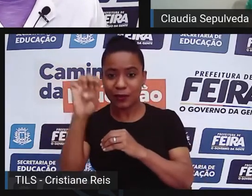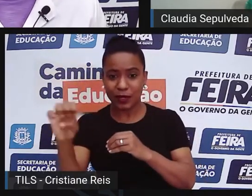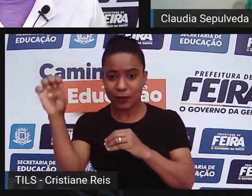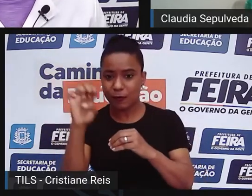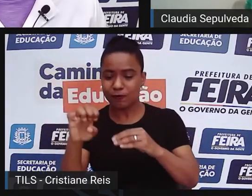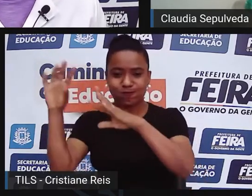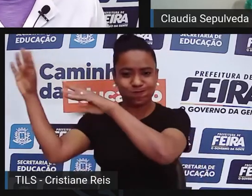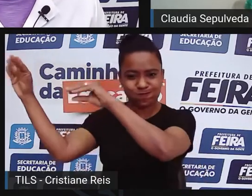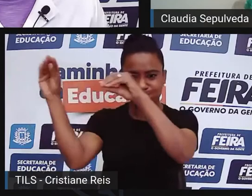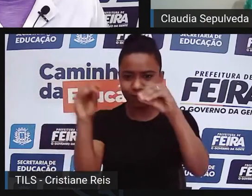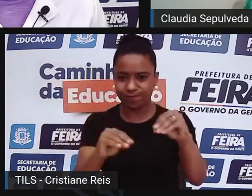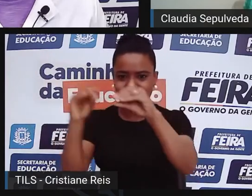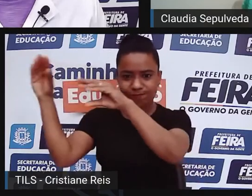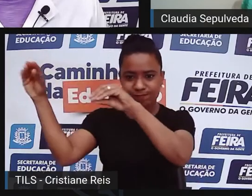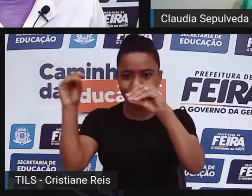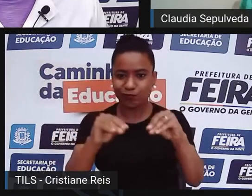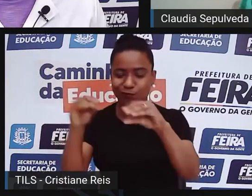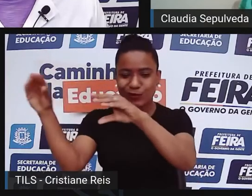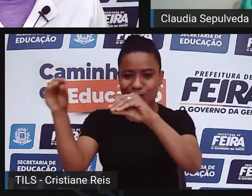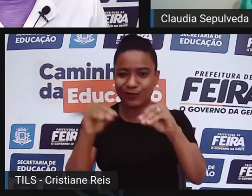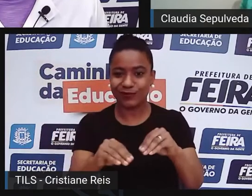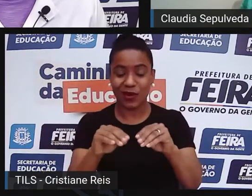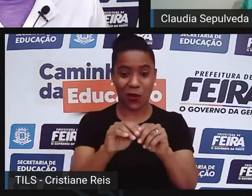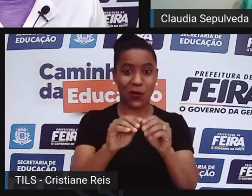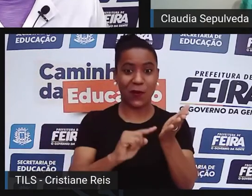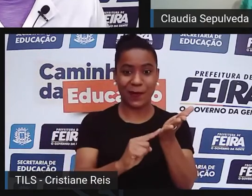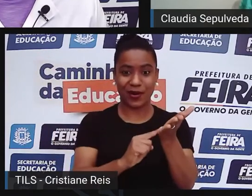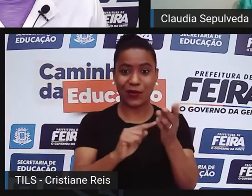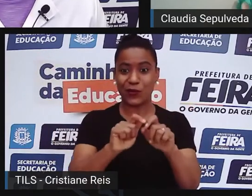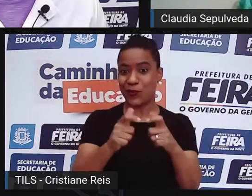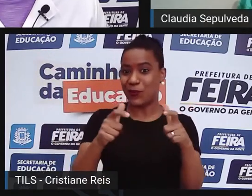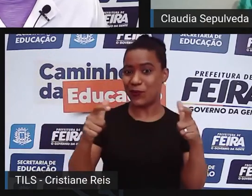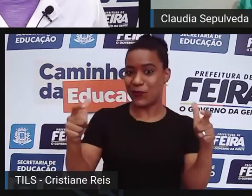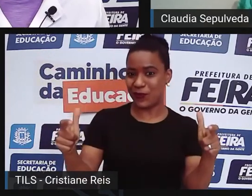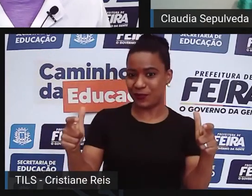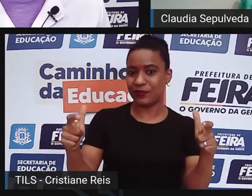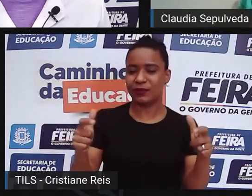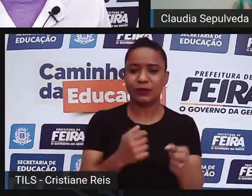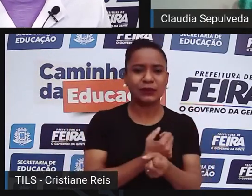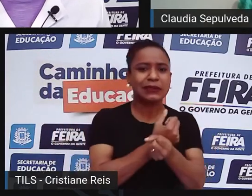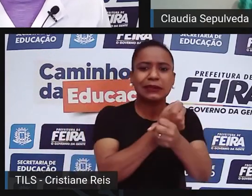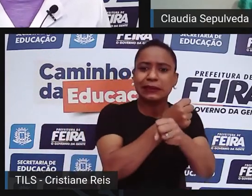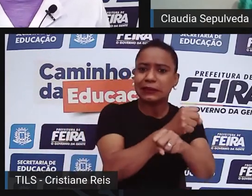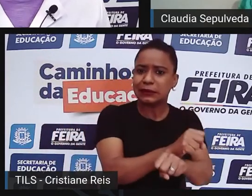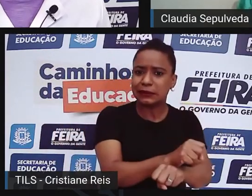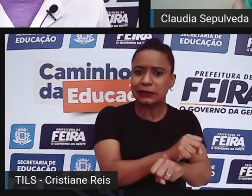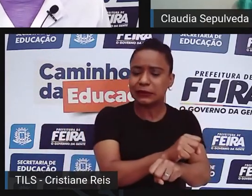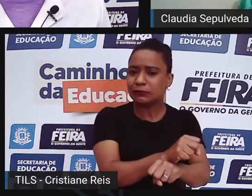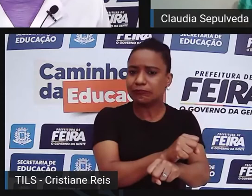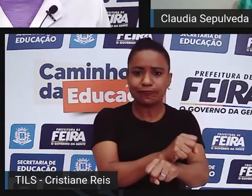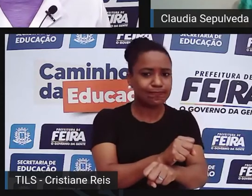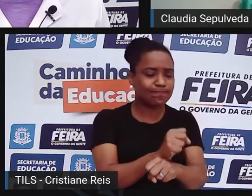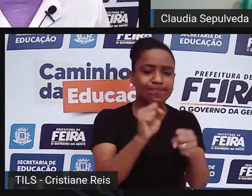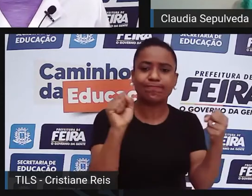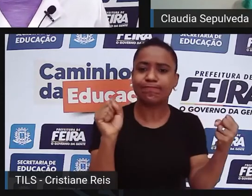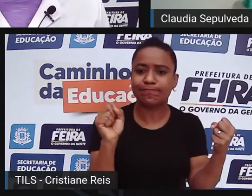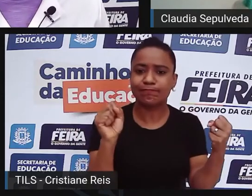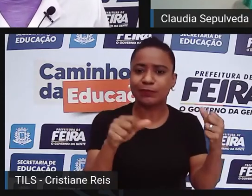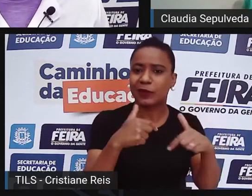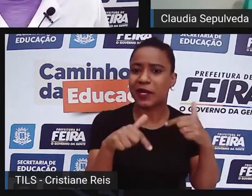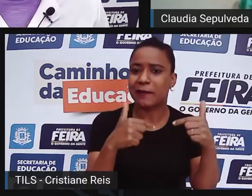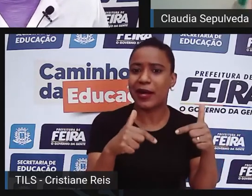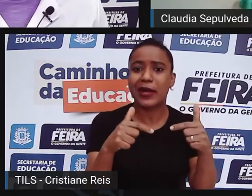entender isso, é importante entender que, nesse momento, aquela massa escrava fica sem mão, não vai ser a mão de obra escrava,